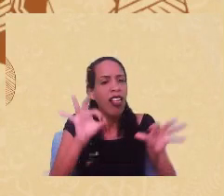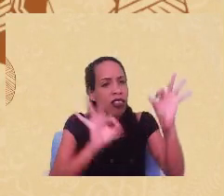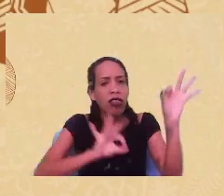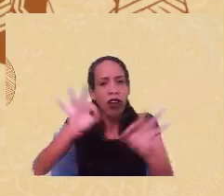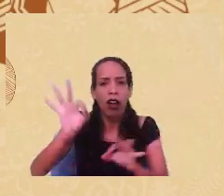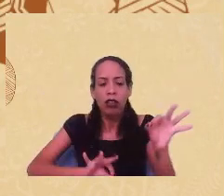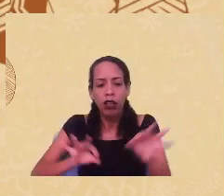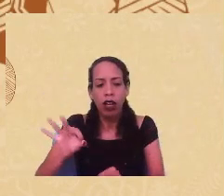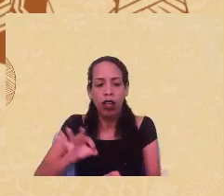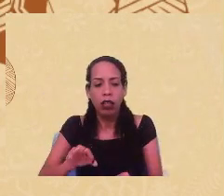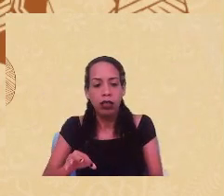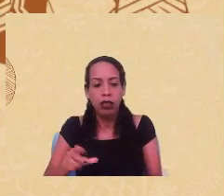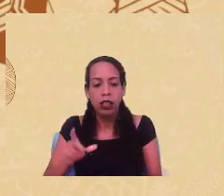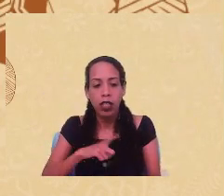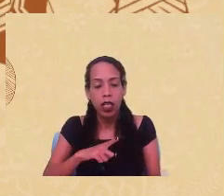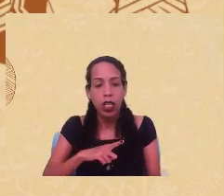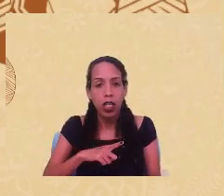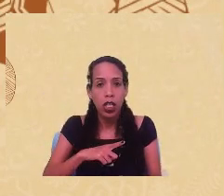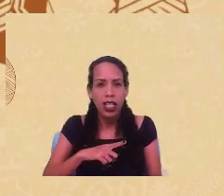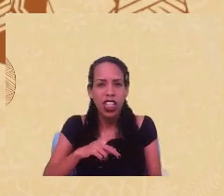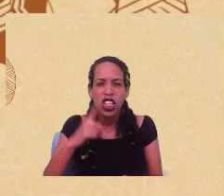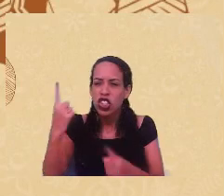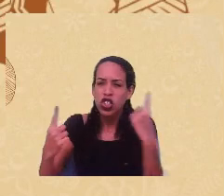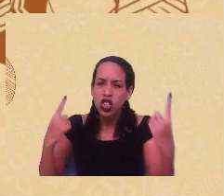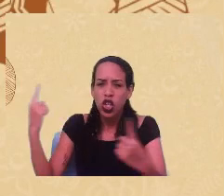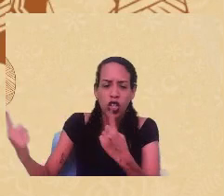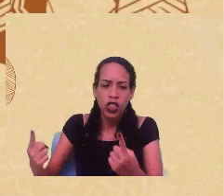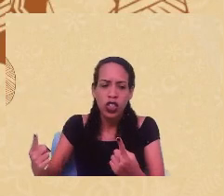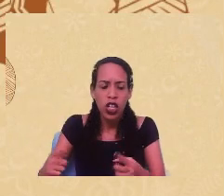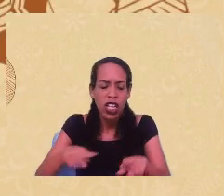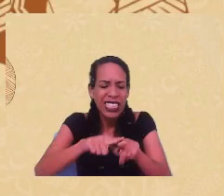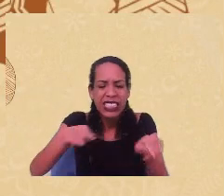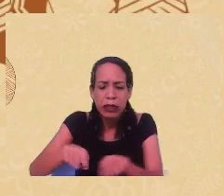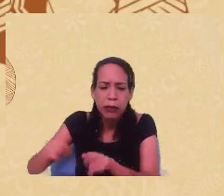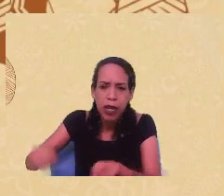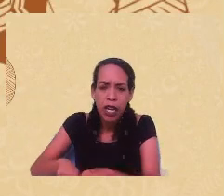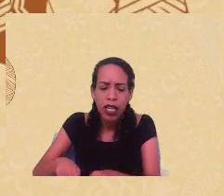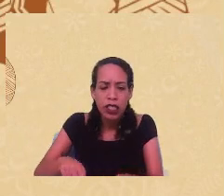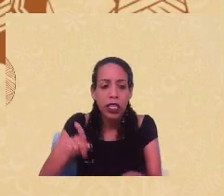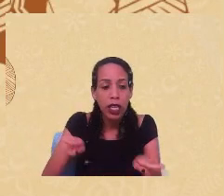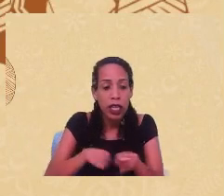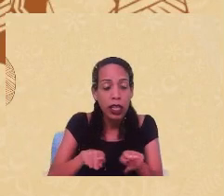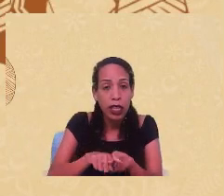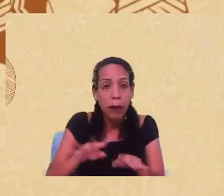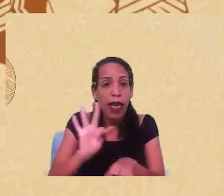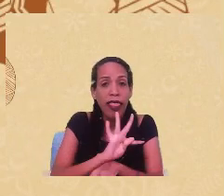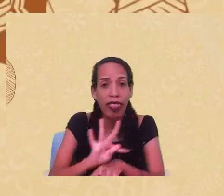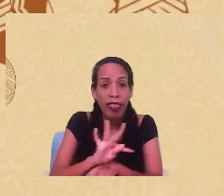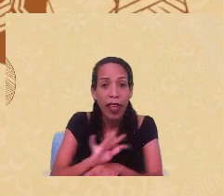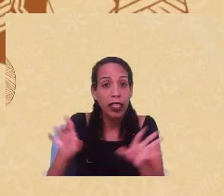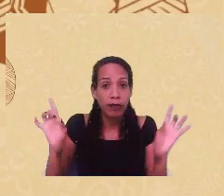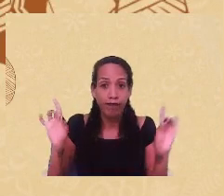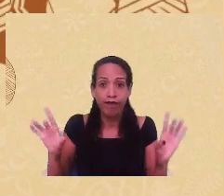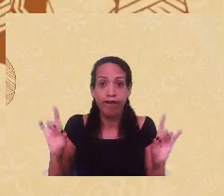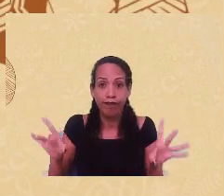tratamento isolados em determinados espaços e pelas técnicas exclusivas.